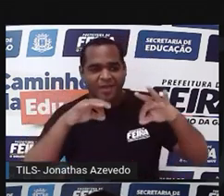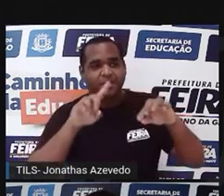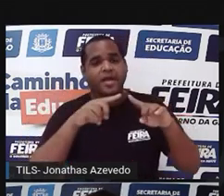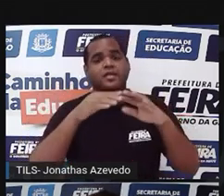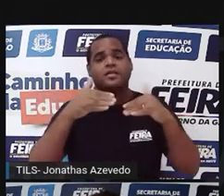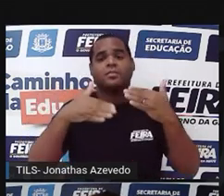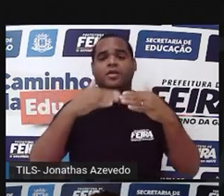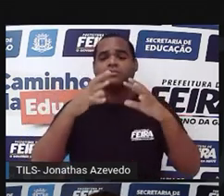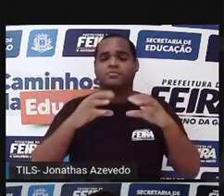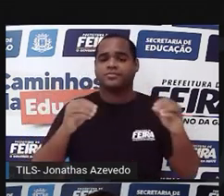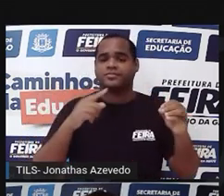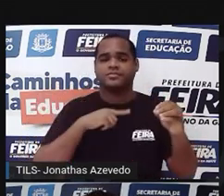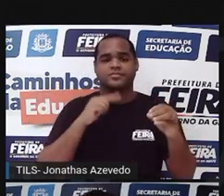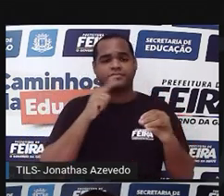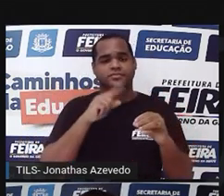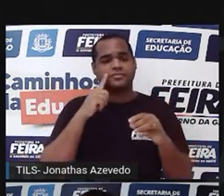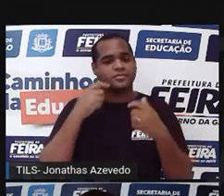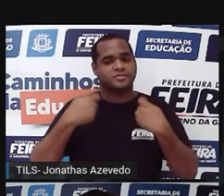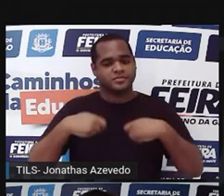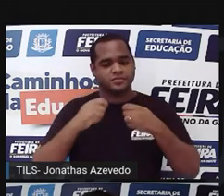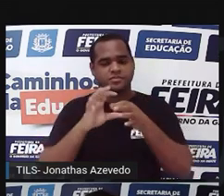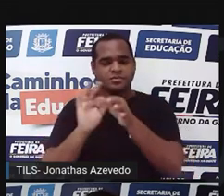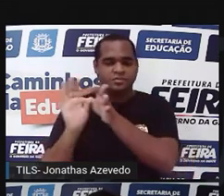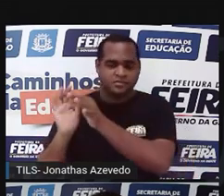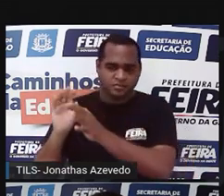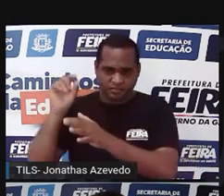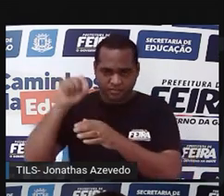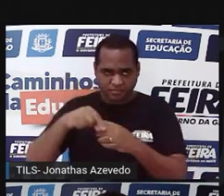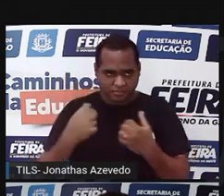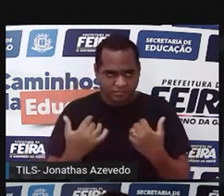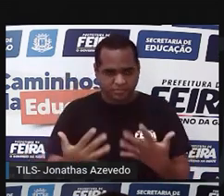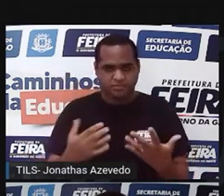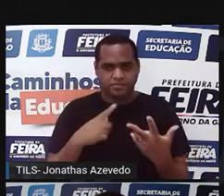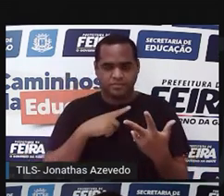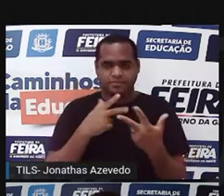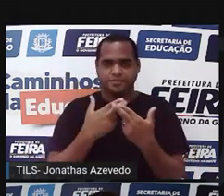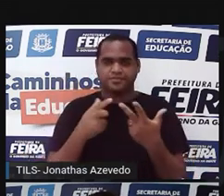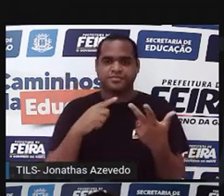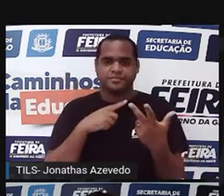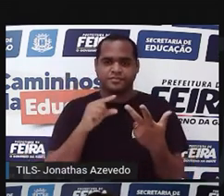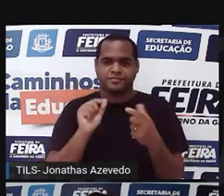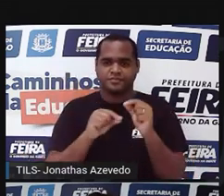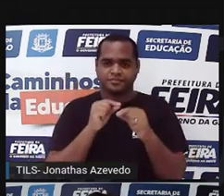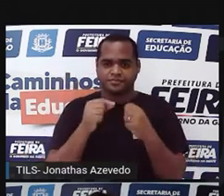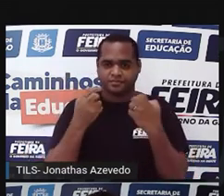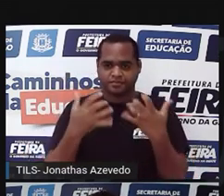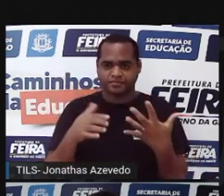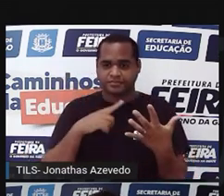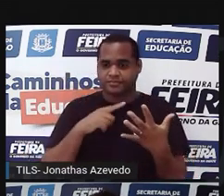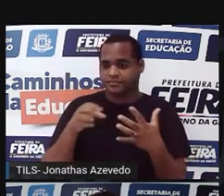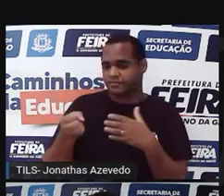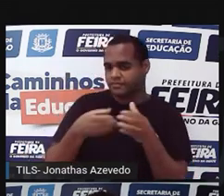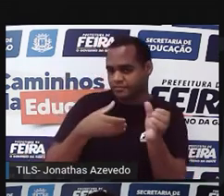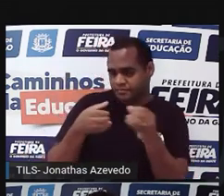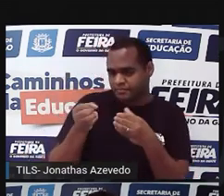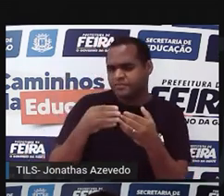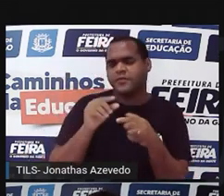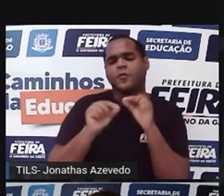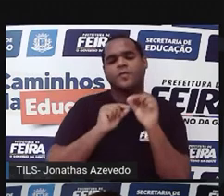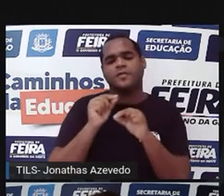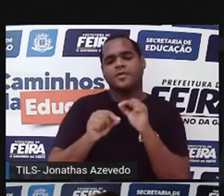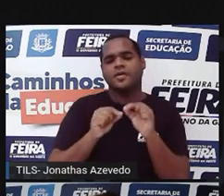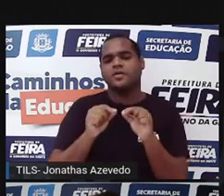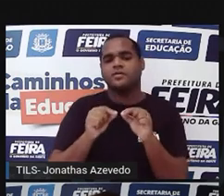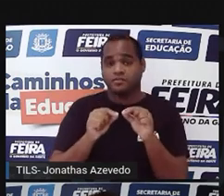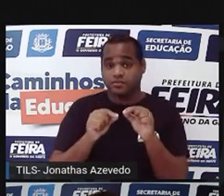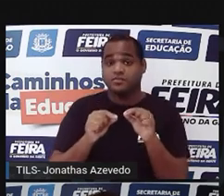o fruto tá formado, ela precisa liberar essa semente. Porque é dentro da semente que tá o embriãozinho, né? Que vai gerar a nova planta. E como é que ela faz isso?